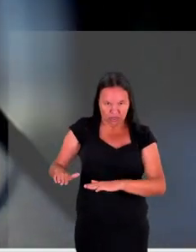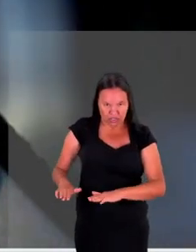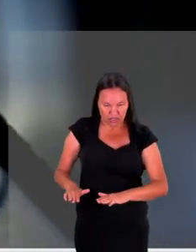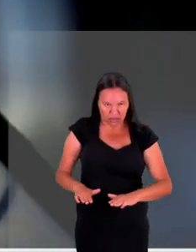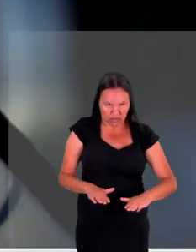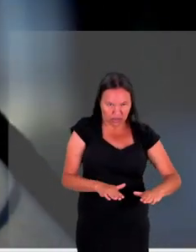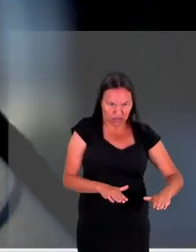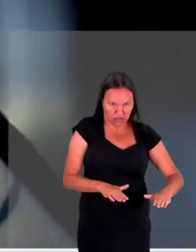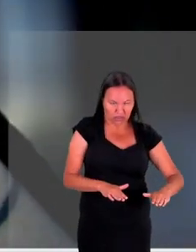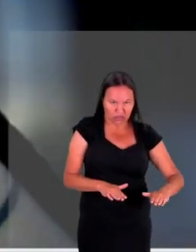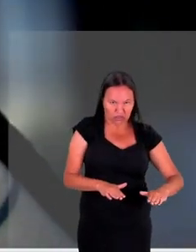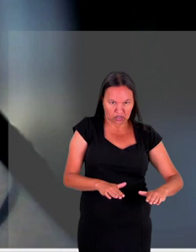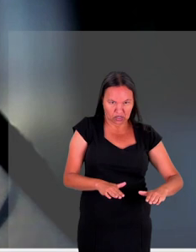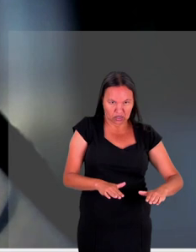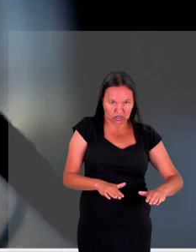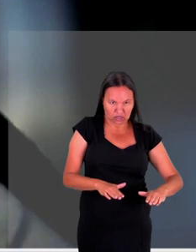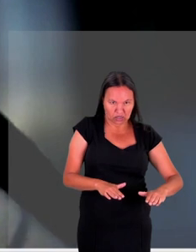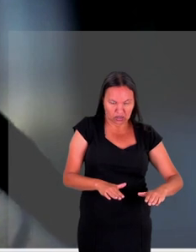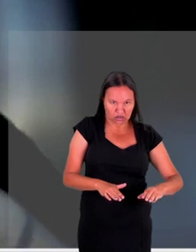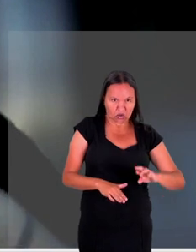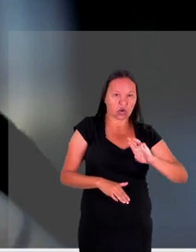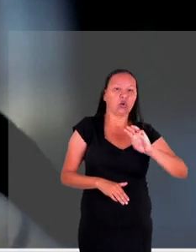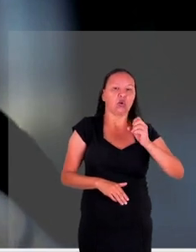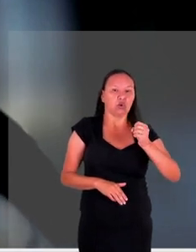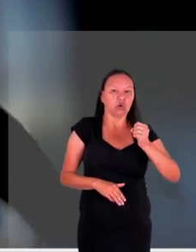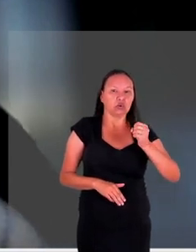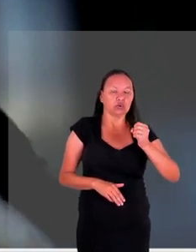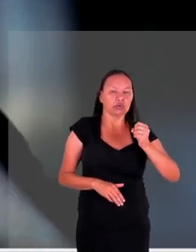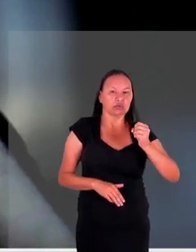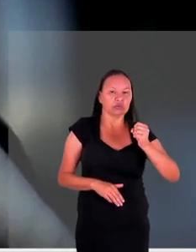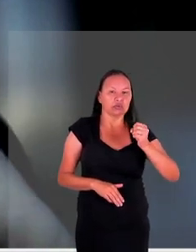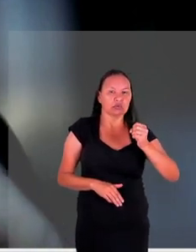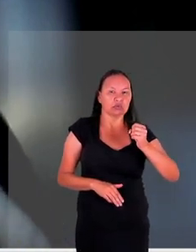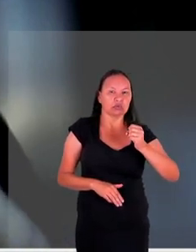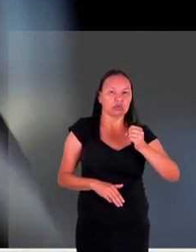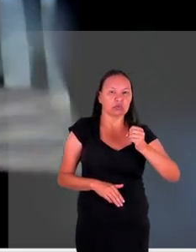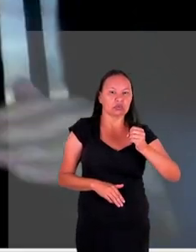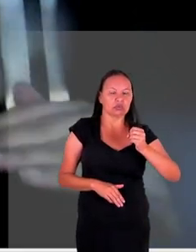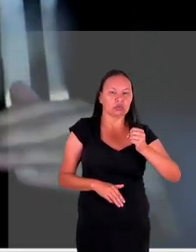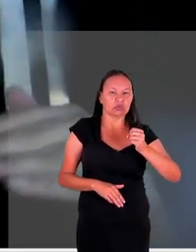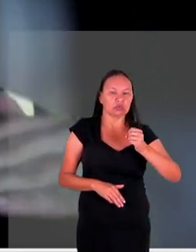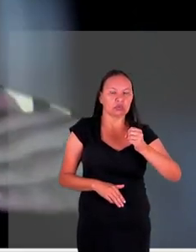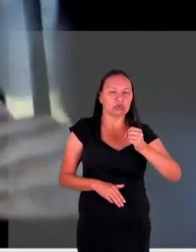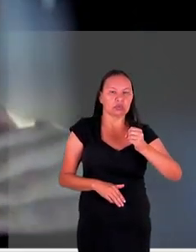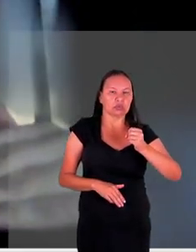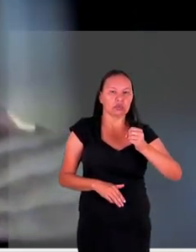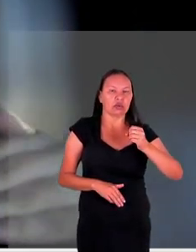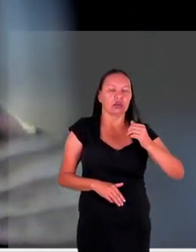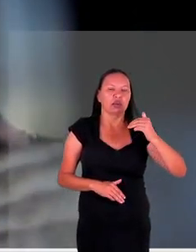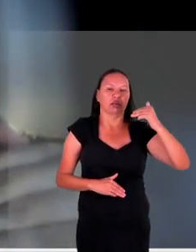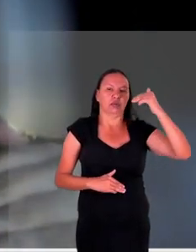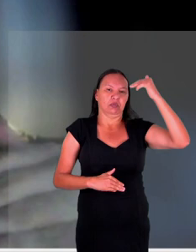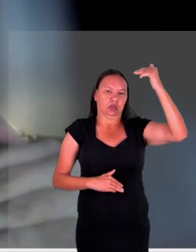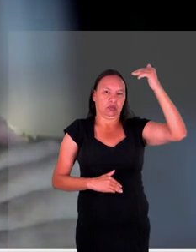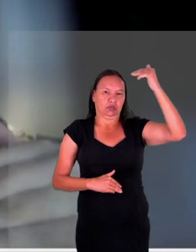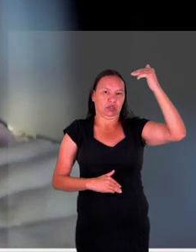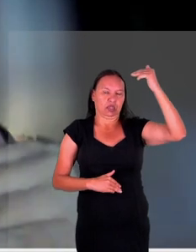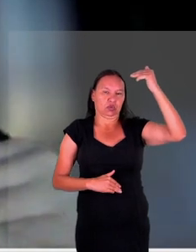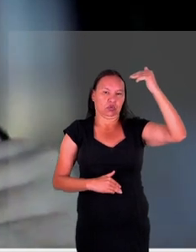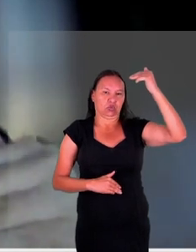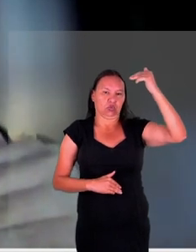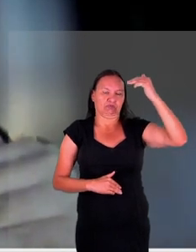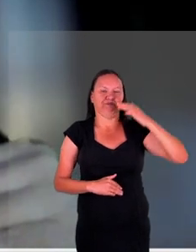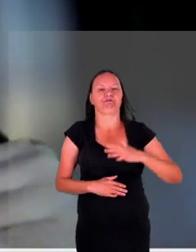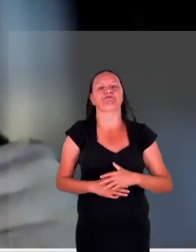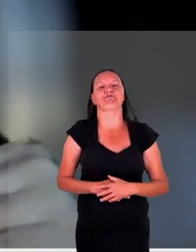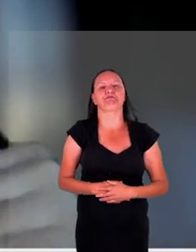e um adulto que não precisa mais de ajuda perfeito né então muitas crianças aqui a gente vê aqui a gente vê em Gaza né